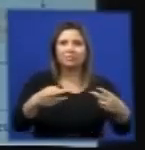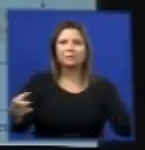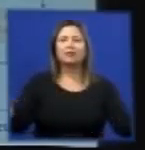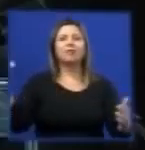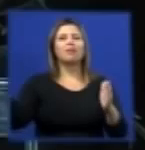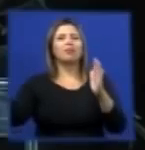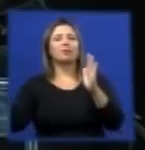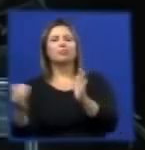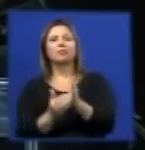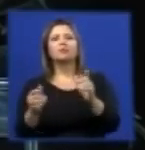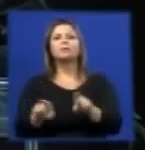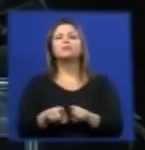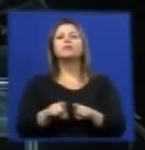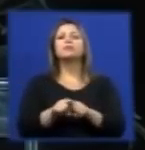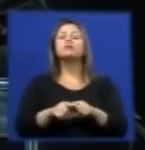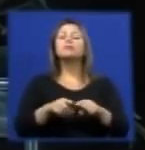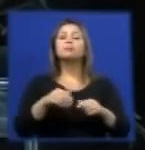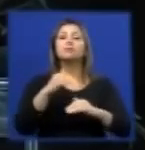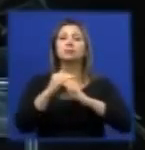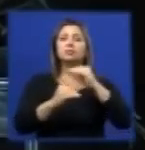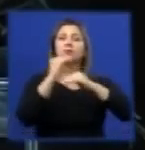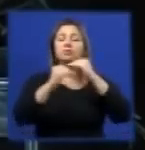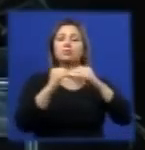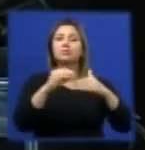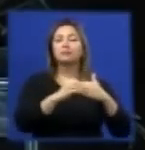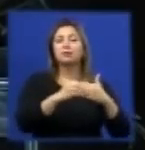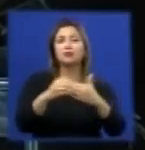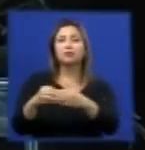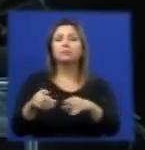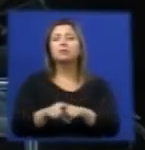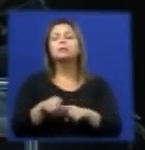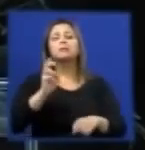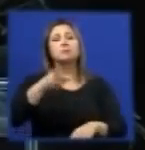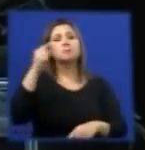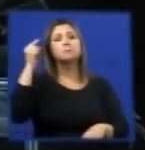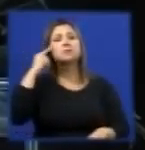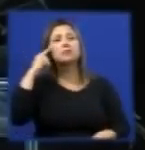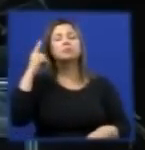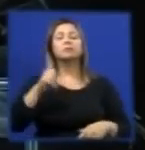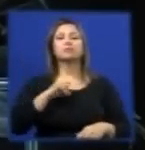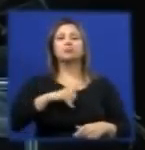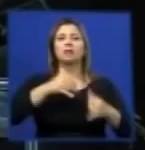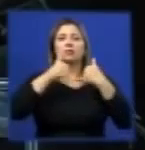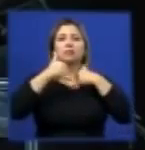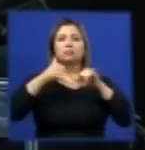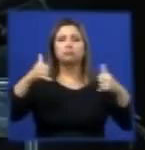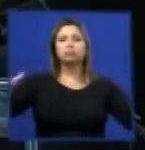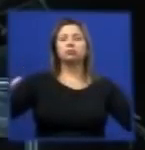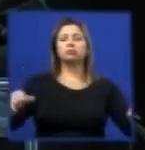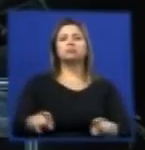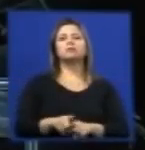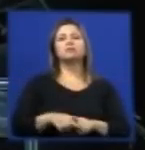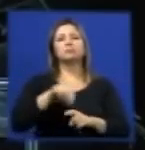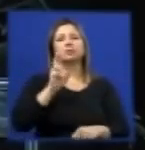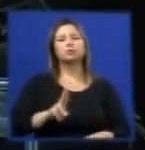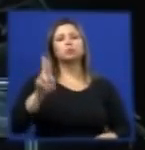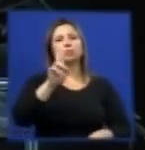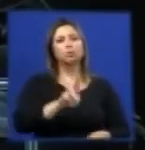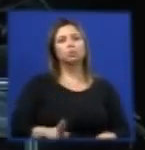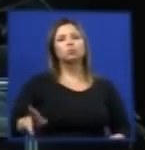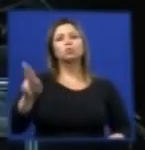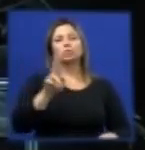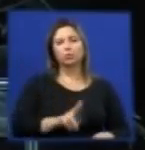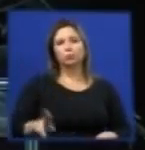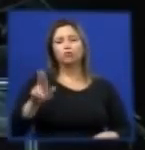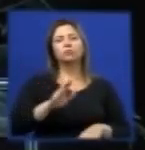incluindo etapas de processamento e de transporte, leva em conta a energia necessária, que seria o